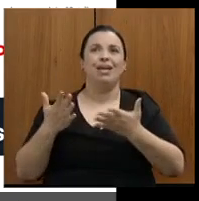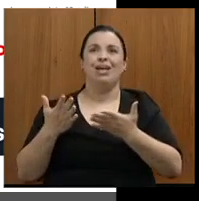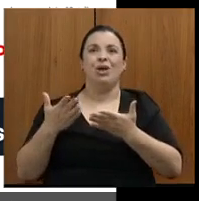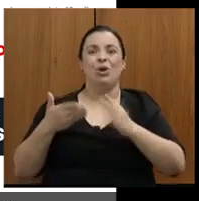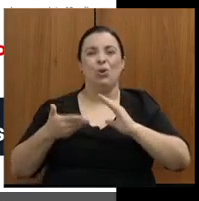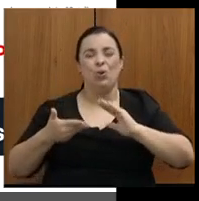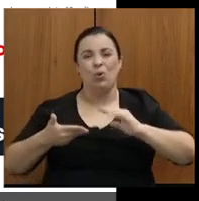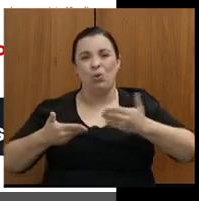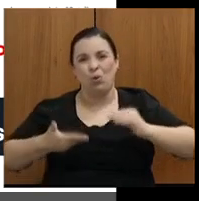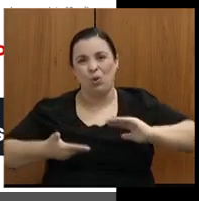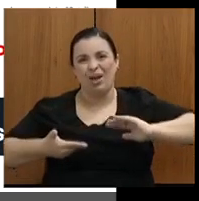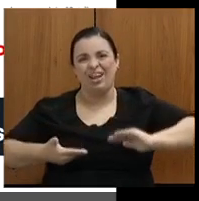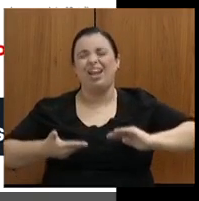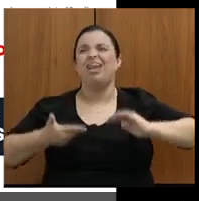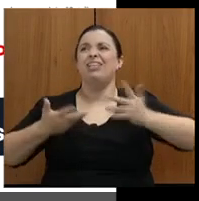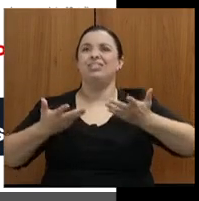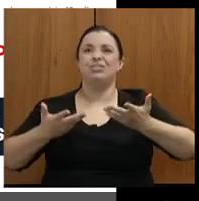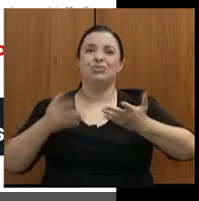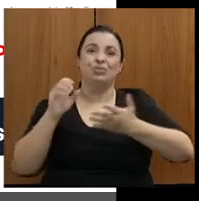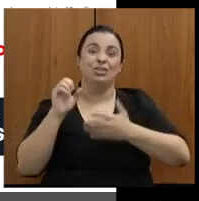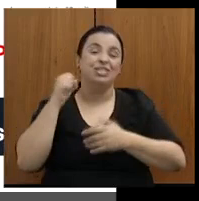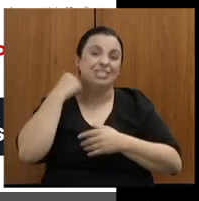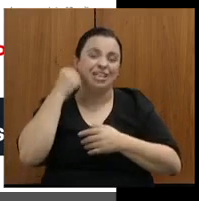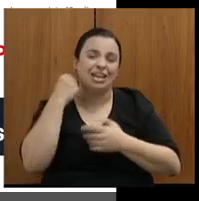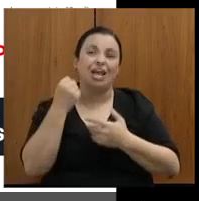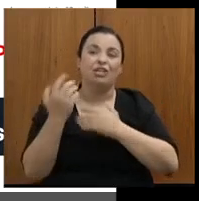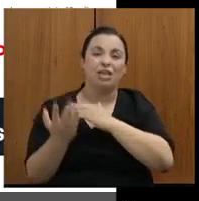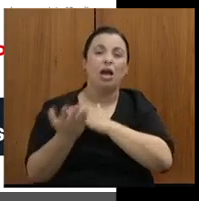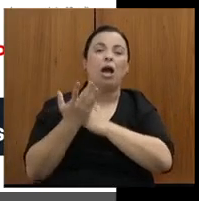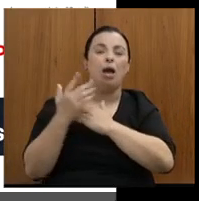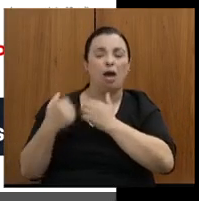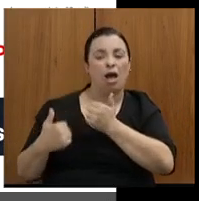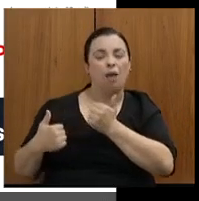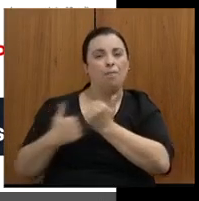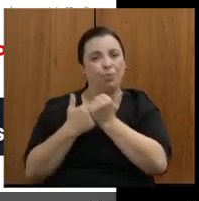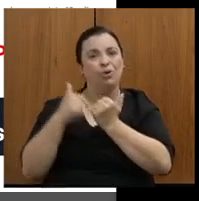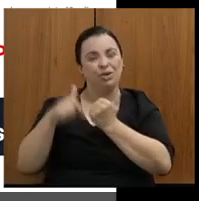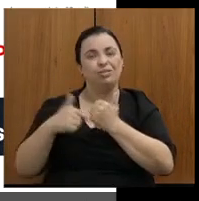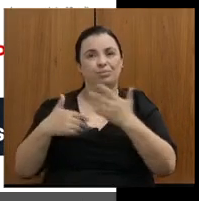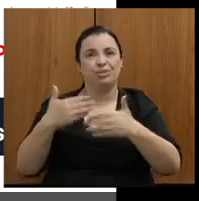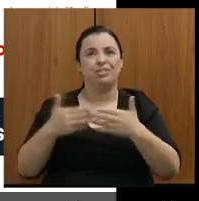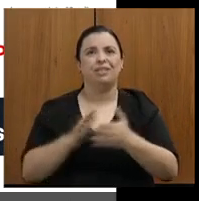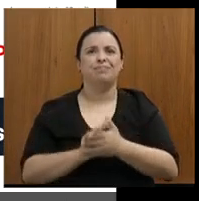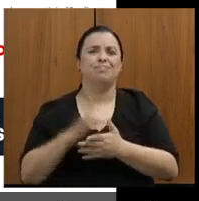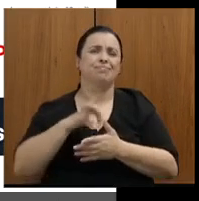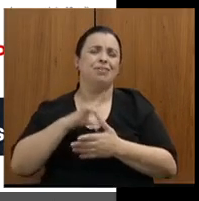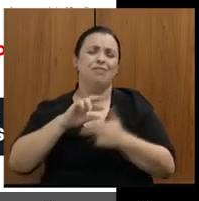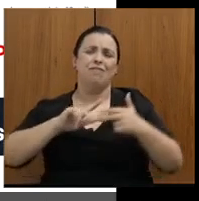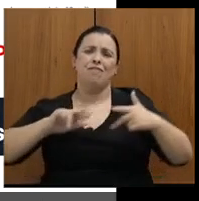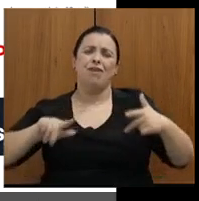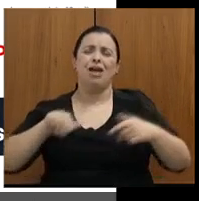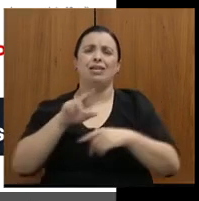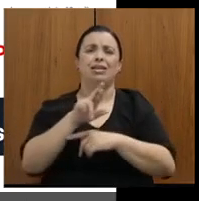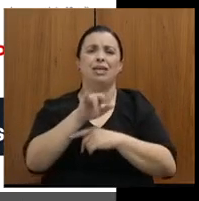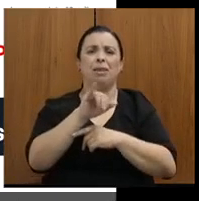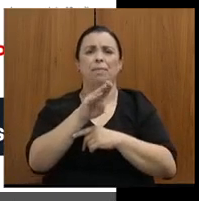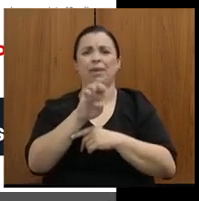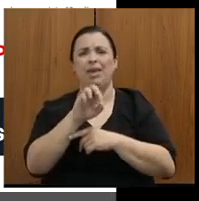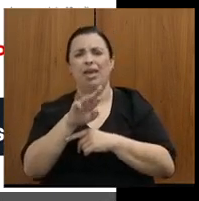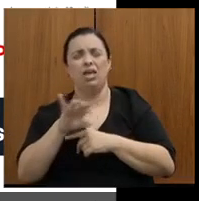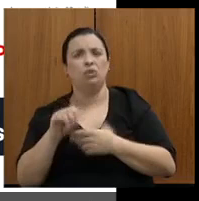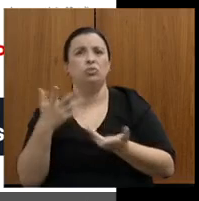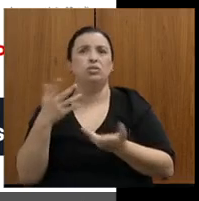apoiaram nesse processo. Então, gente tem, entre Ribeiros e Paracatu, MG290, a gente tem